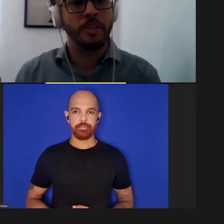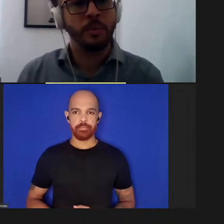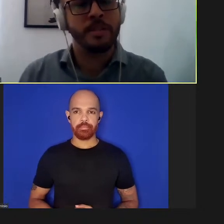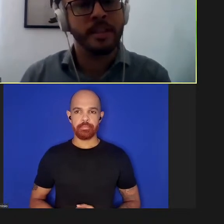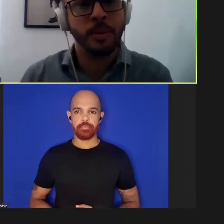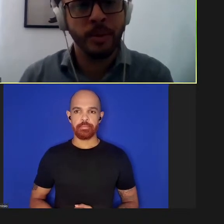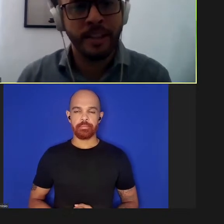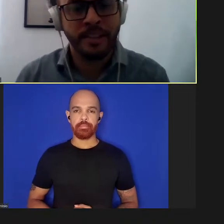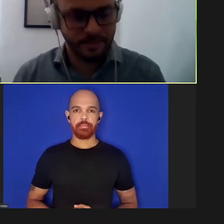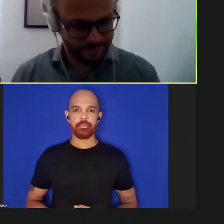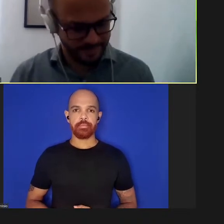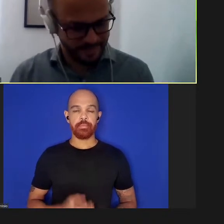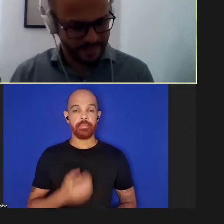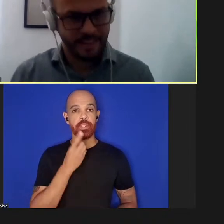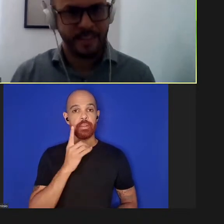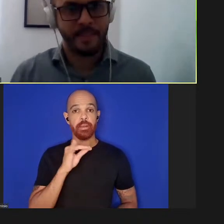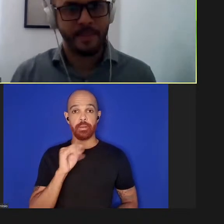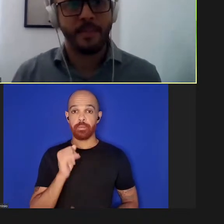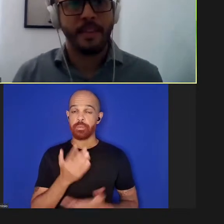Bom dia a todos e todas.